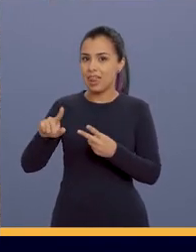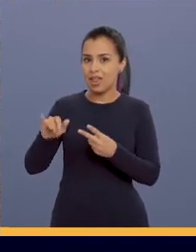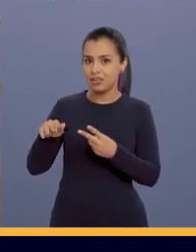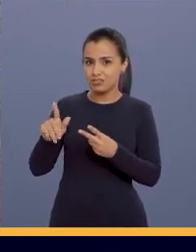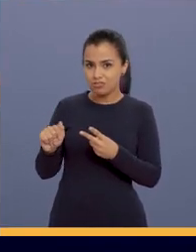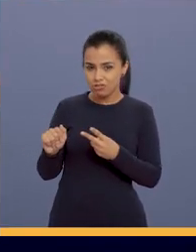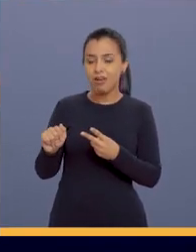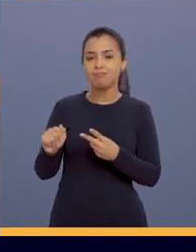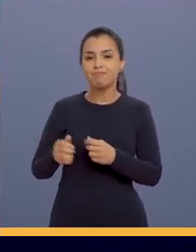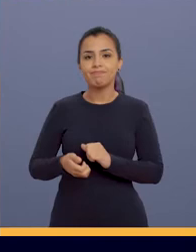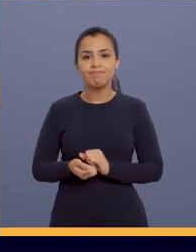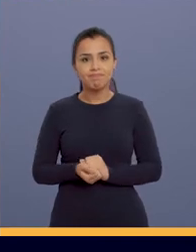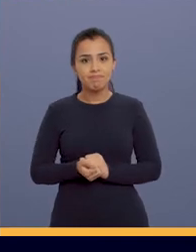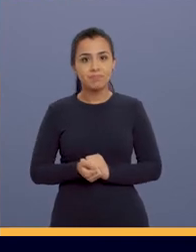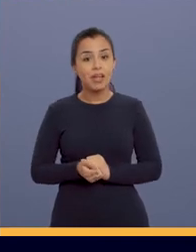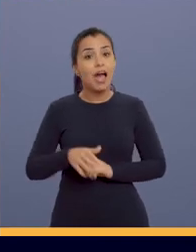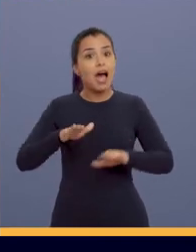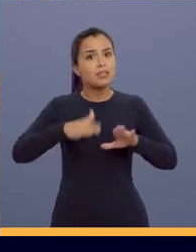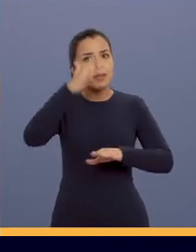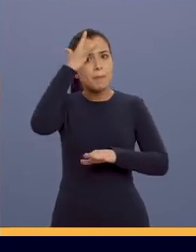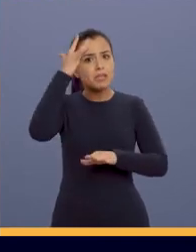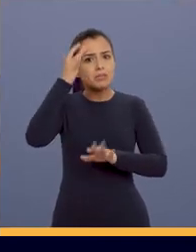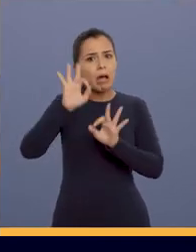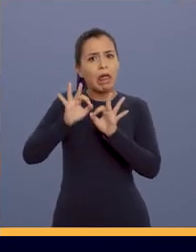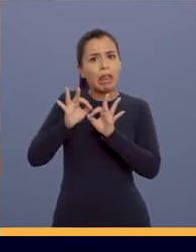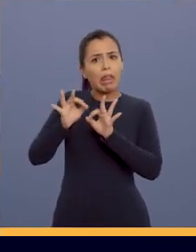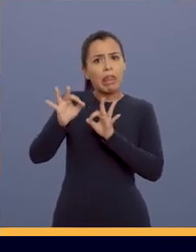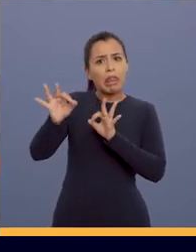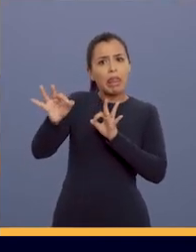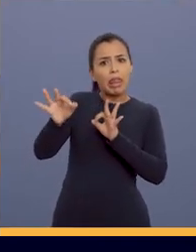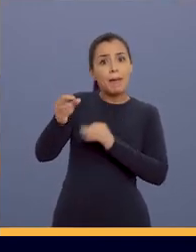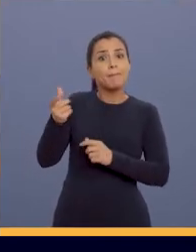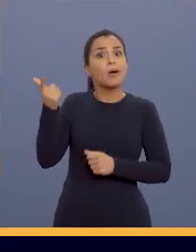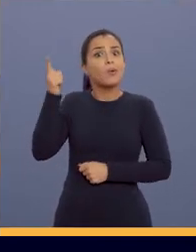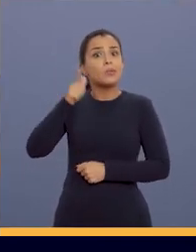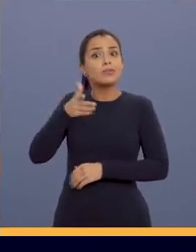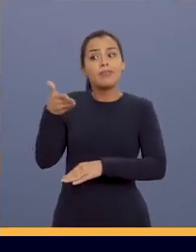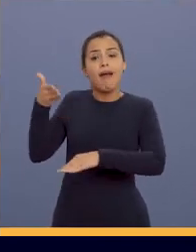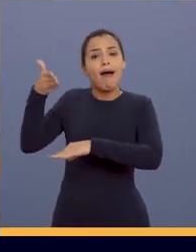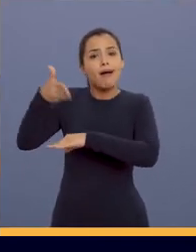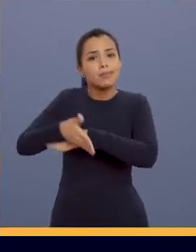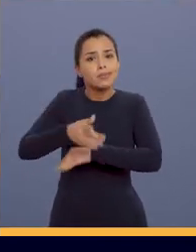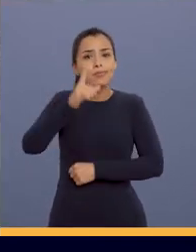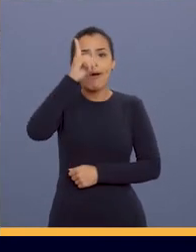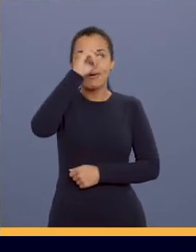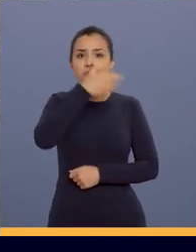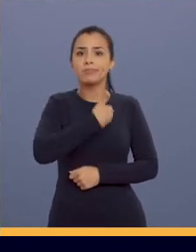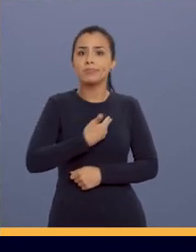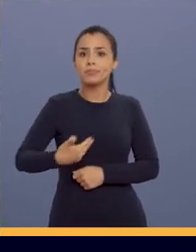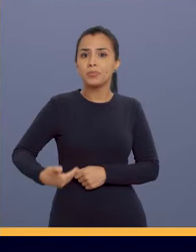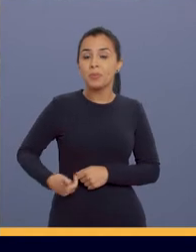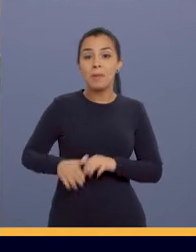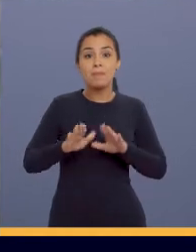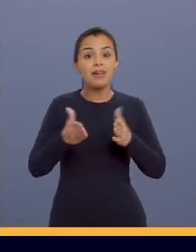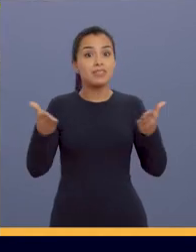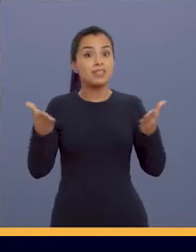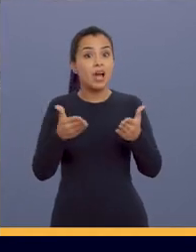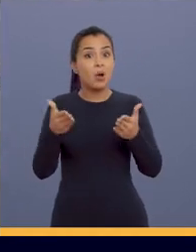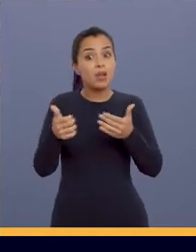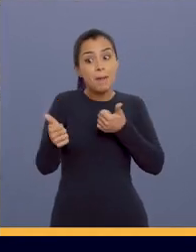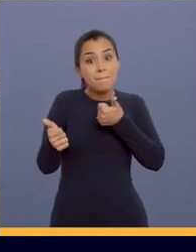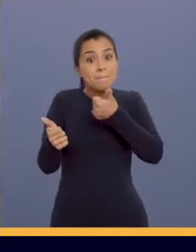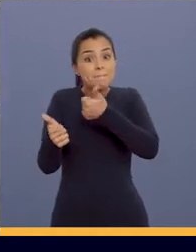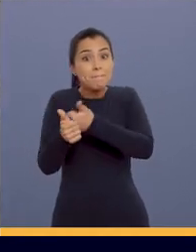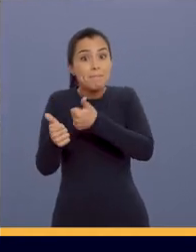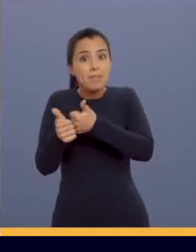Imagina as pessoas que a gente tinha que andar quilômetros e quilômetros para poder ter acesso a um hospital público e que agora, lá no